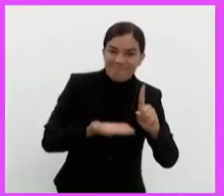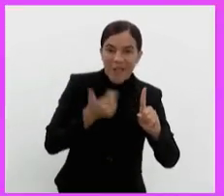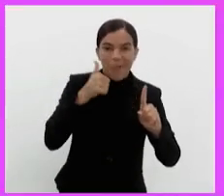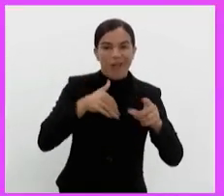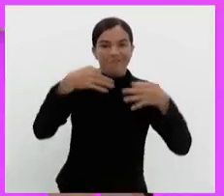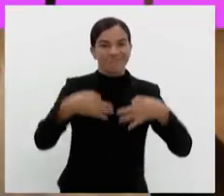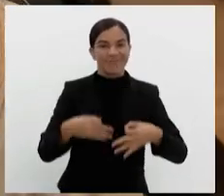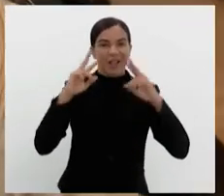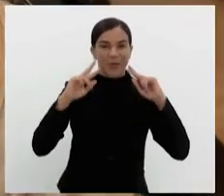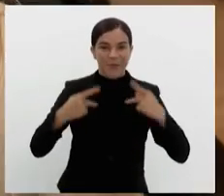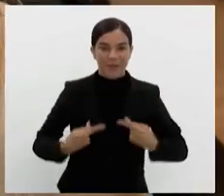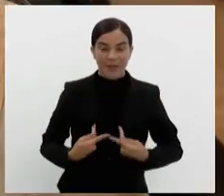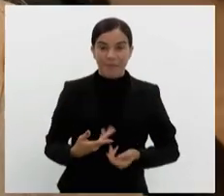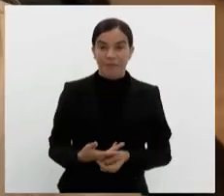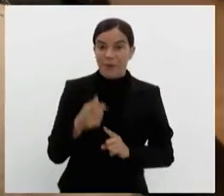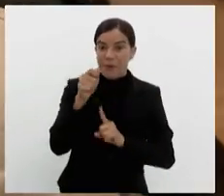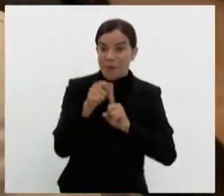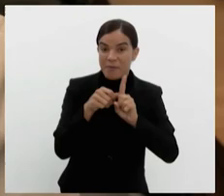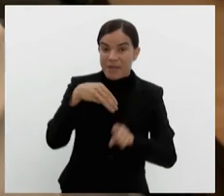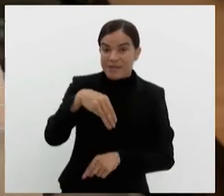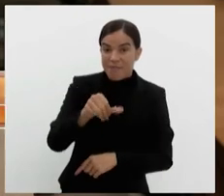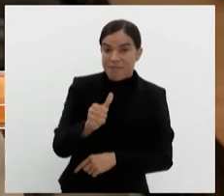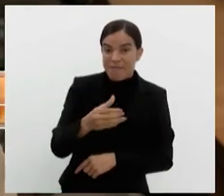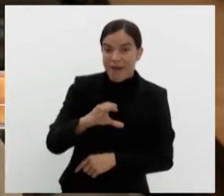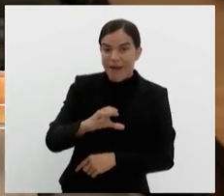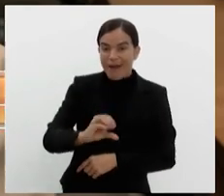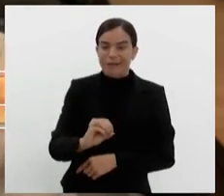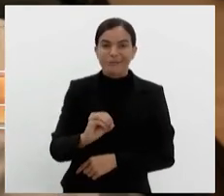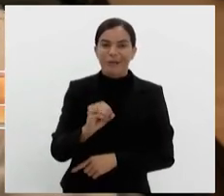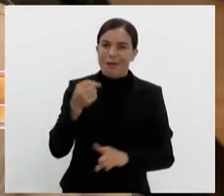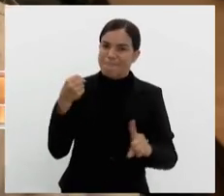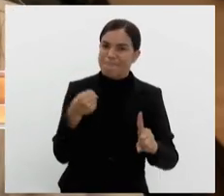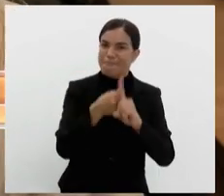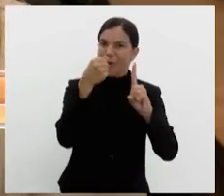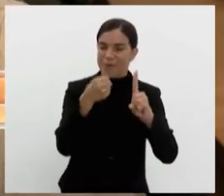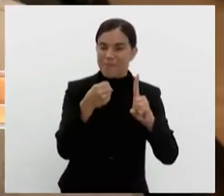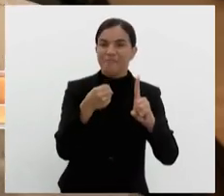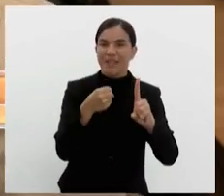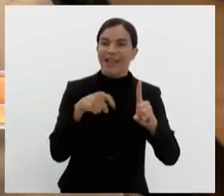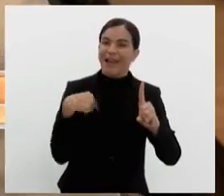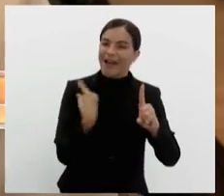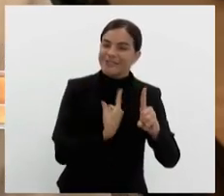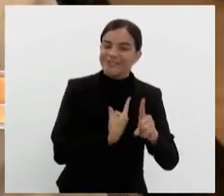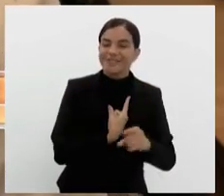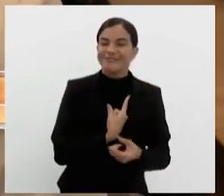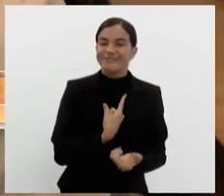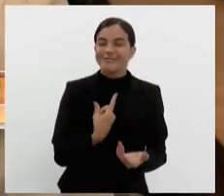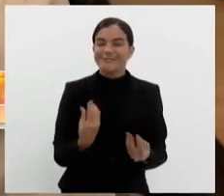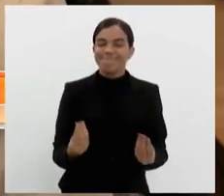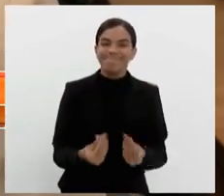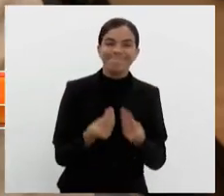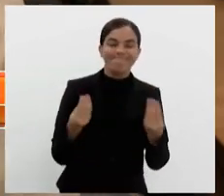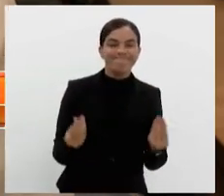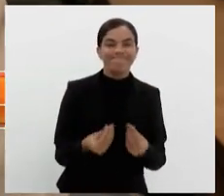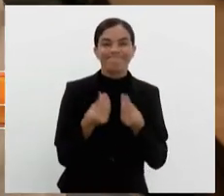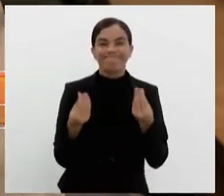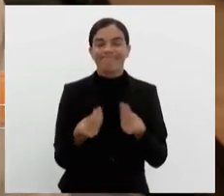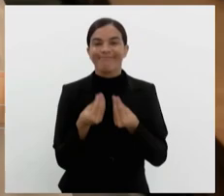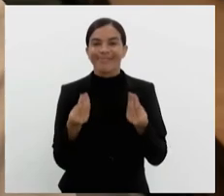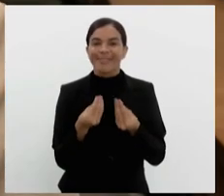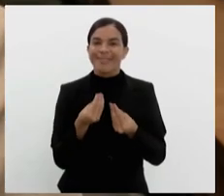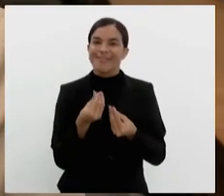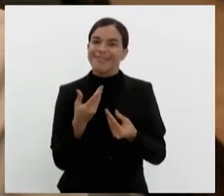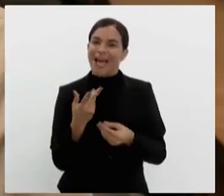dignidade humana. O mês de março é muito emblemático, né? O mês que a gente está ali